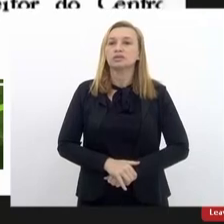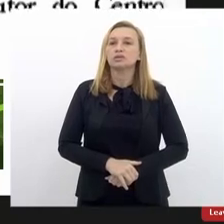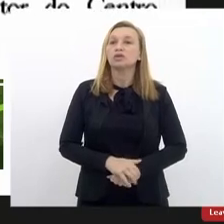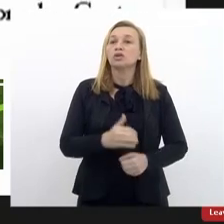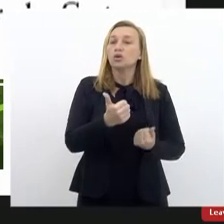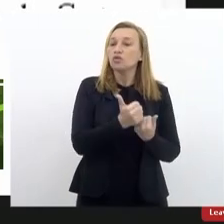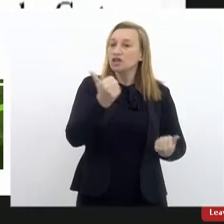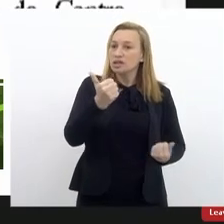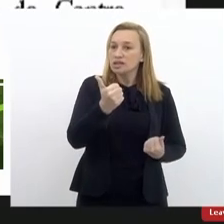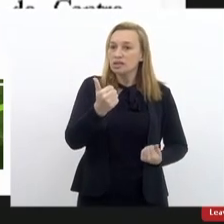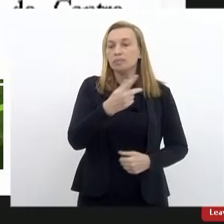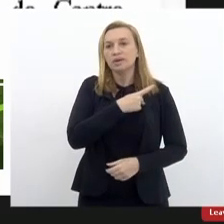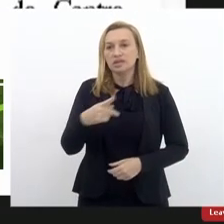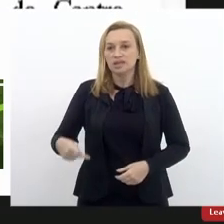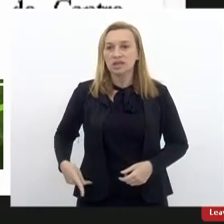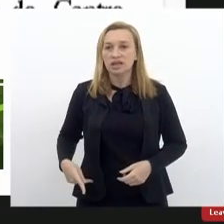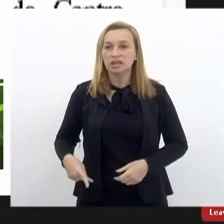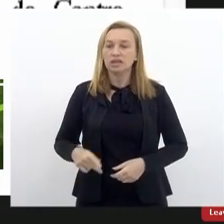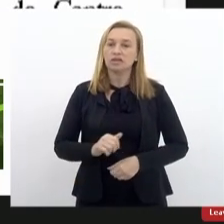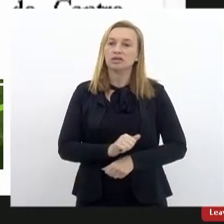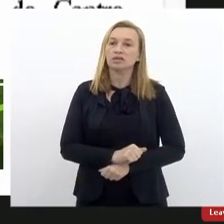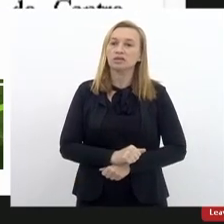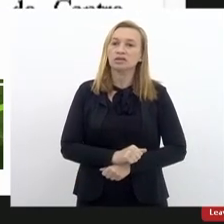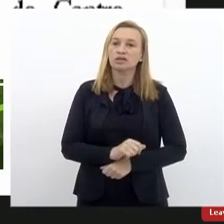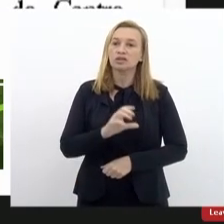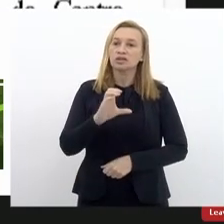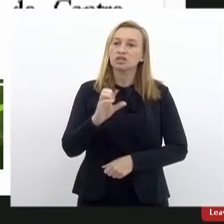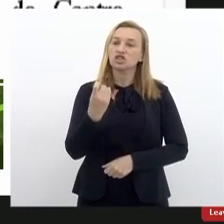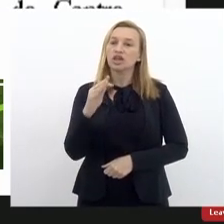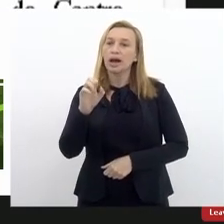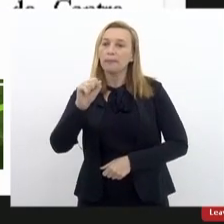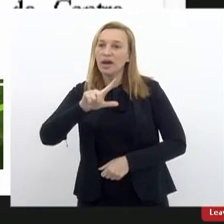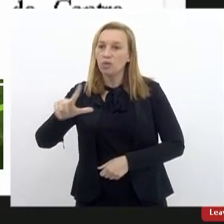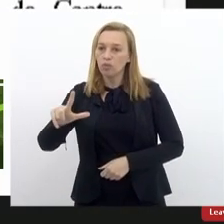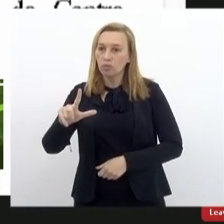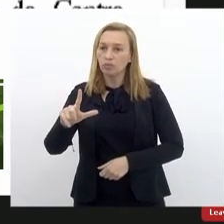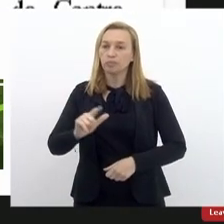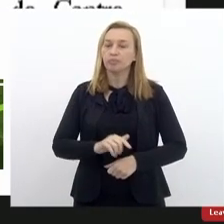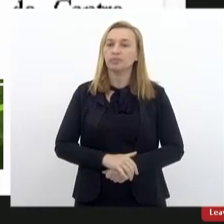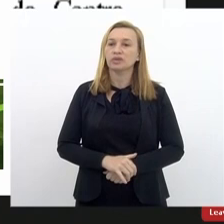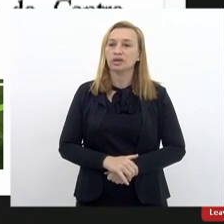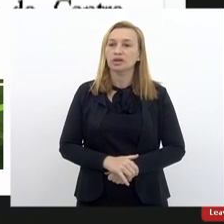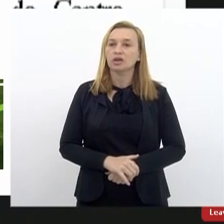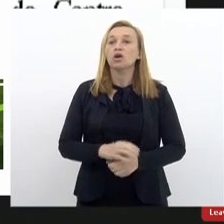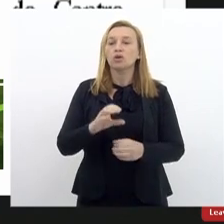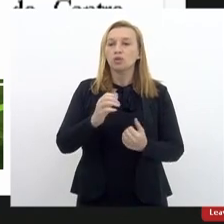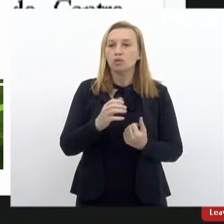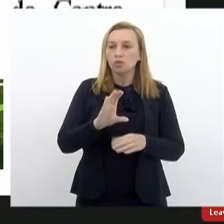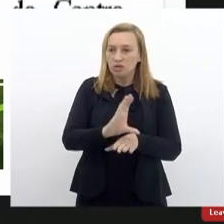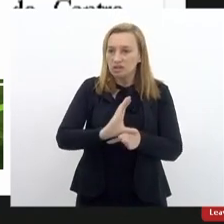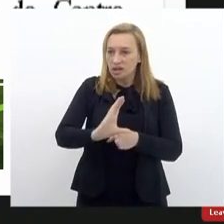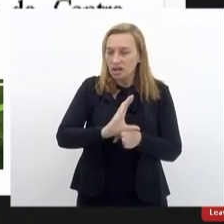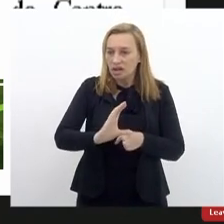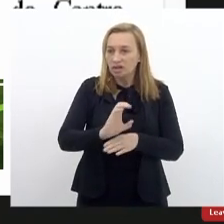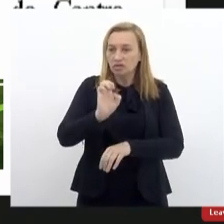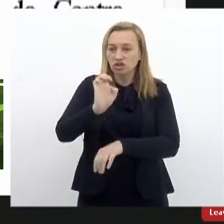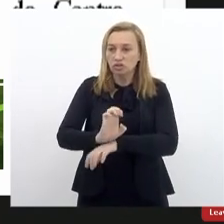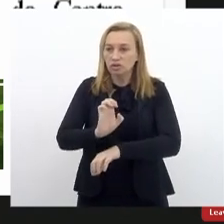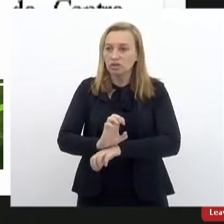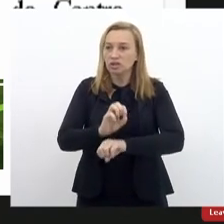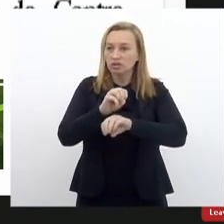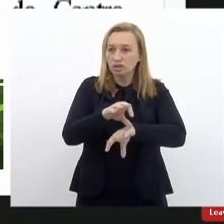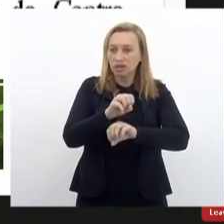O nosso vice-presidente, Charbel, ele é conselheiro, obviamente, do Conselho de Estado da Educação,